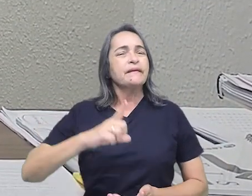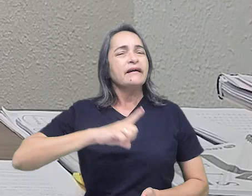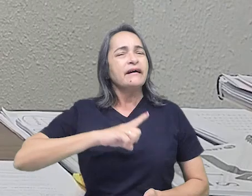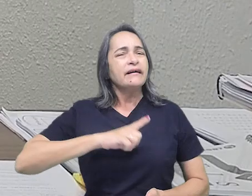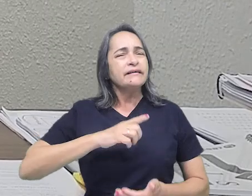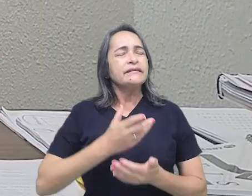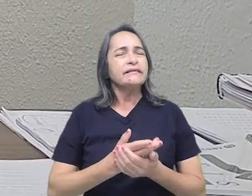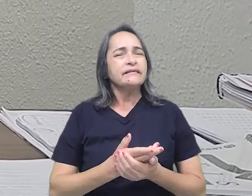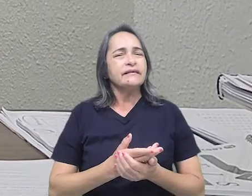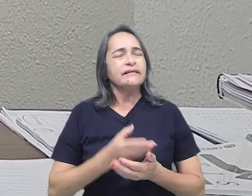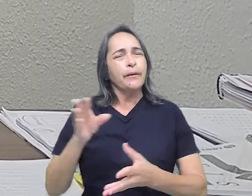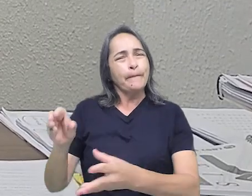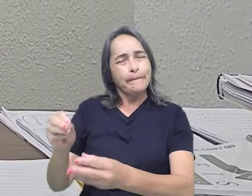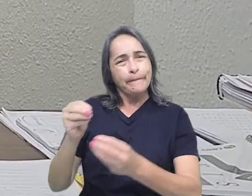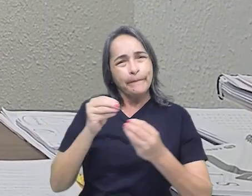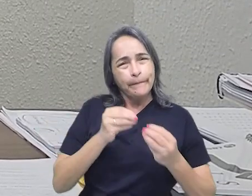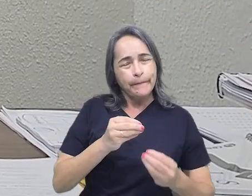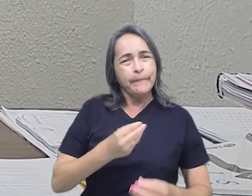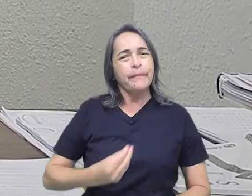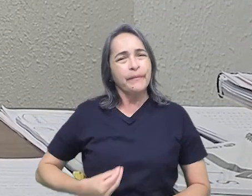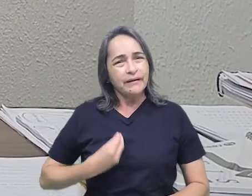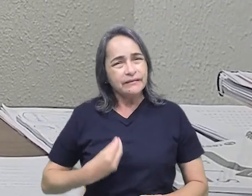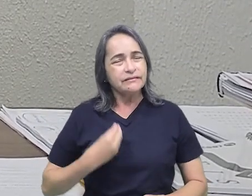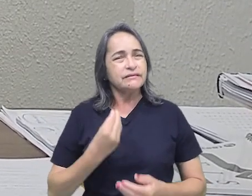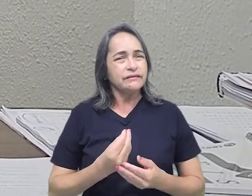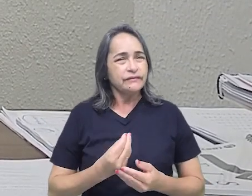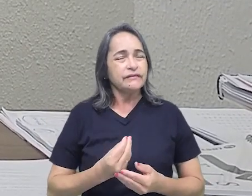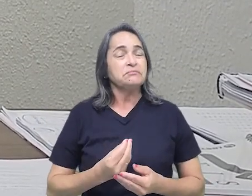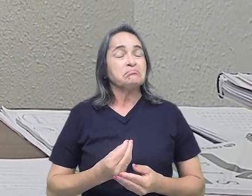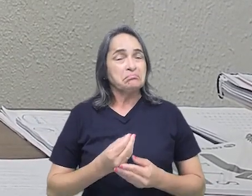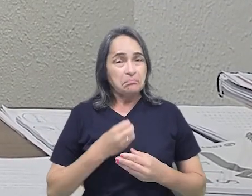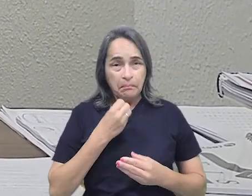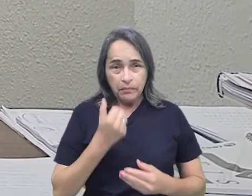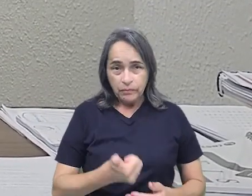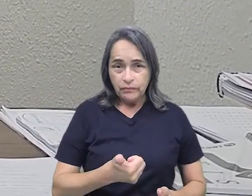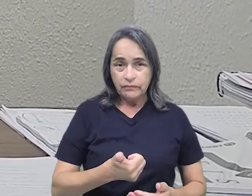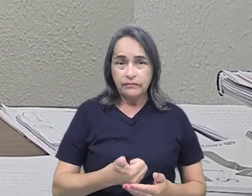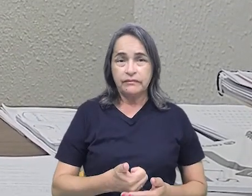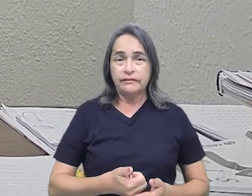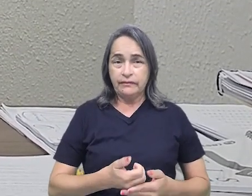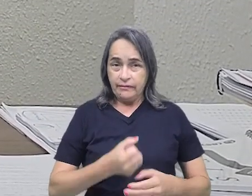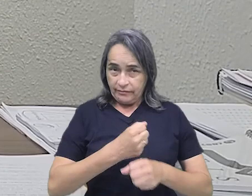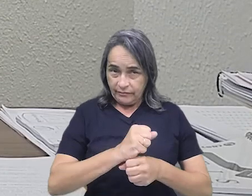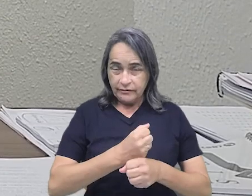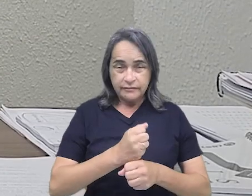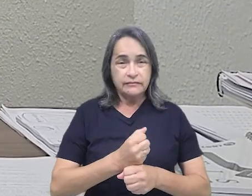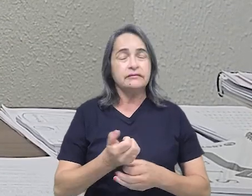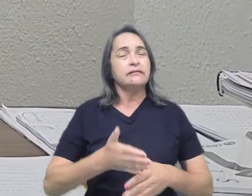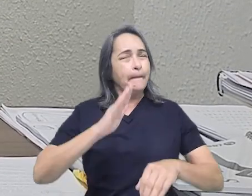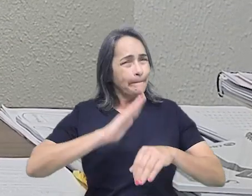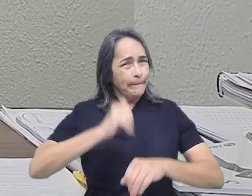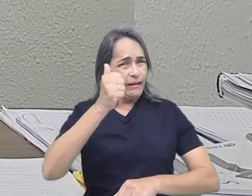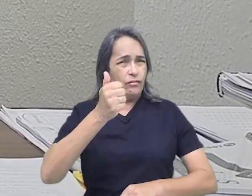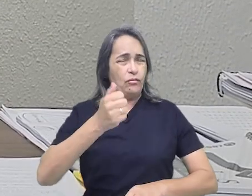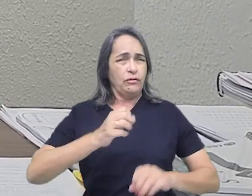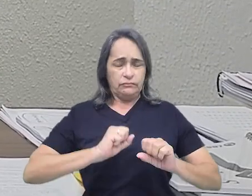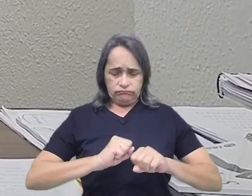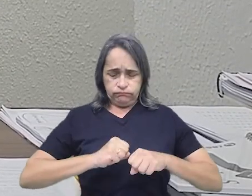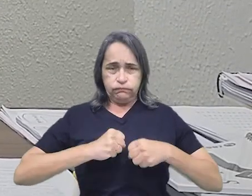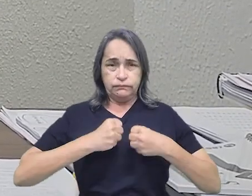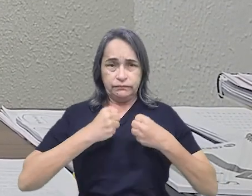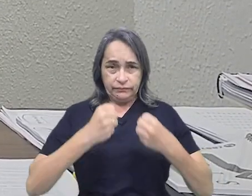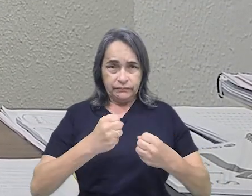atuante. Mas, este ano, nós temos um busca ativa mais atuante ainda, reforçado.